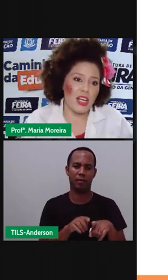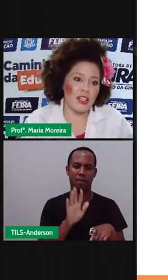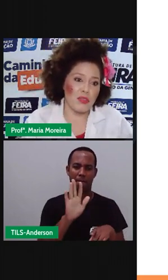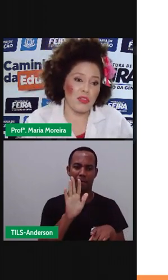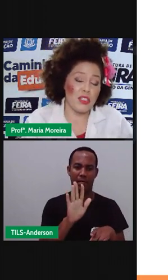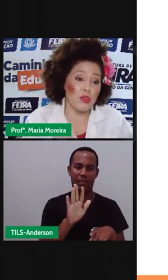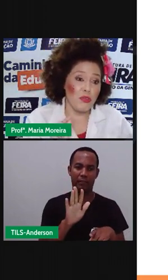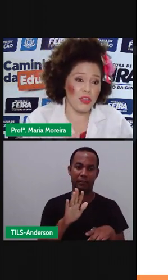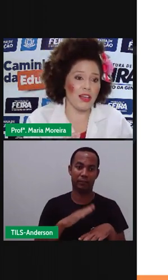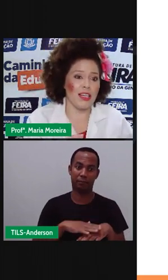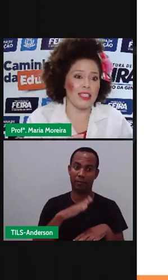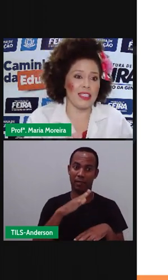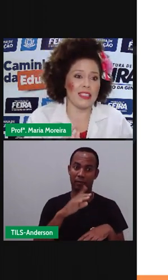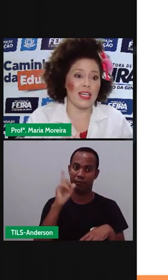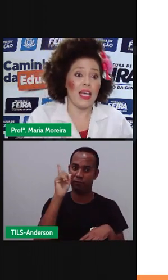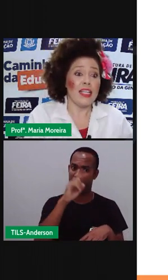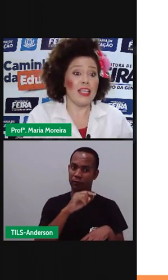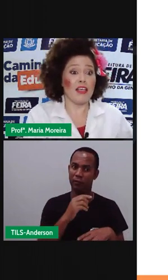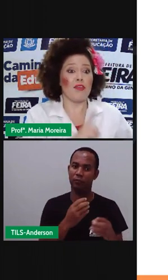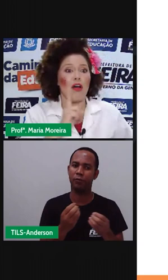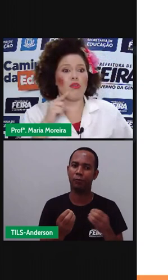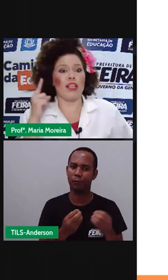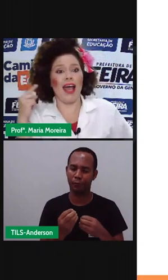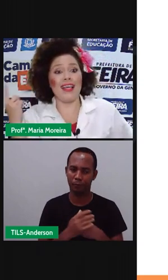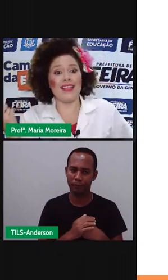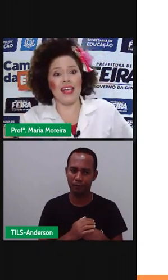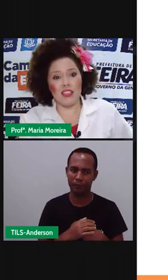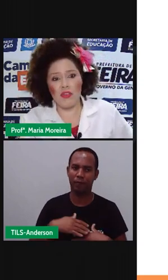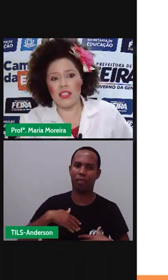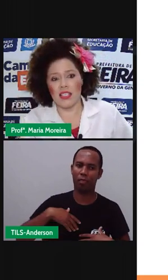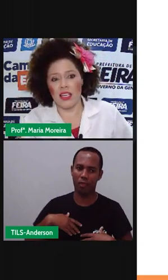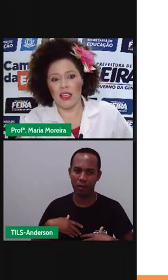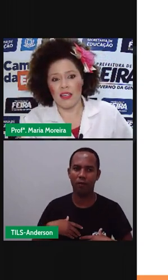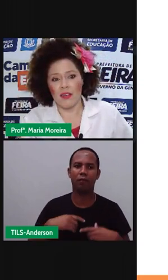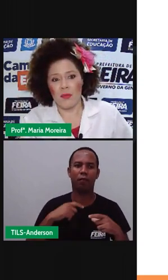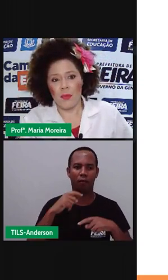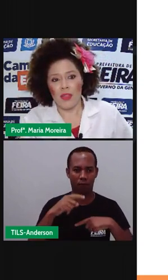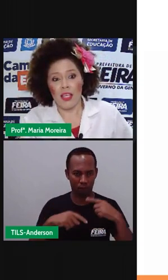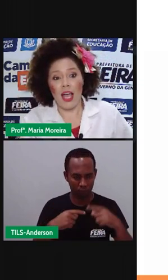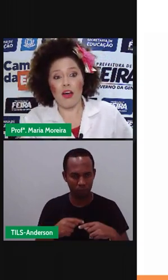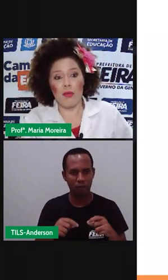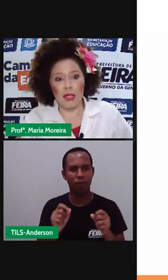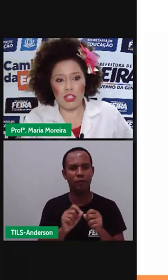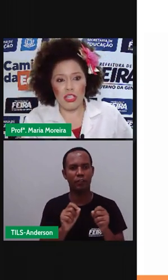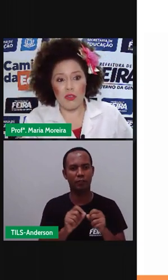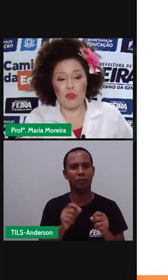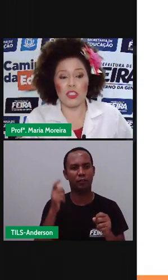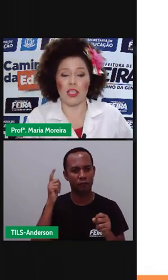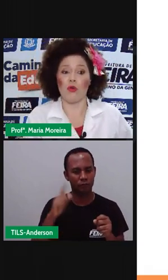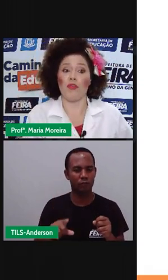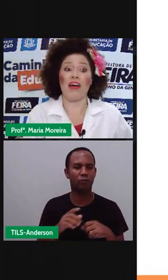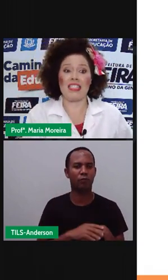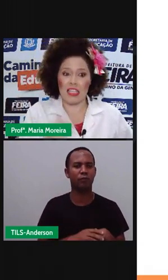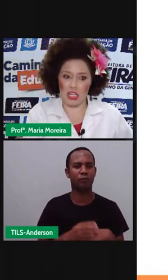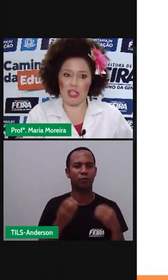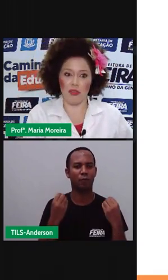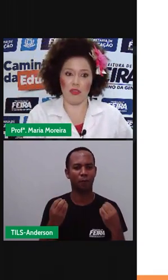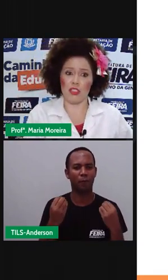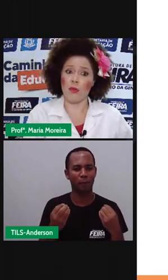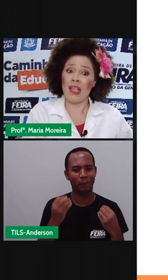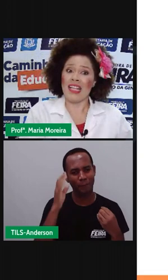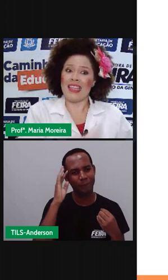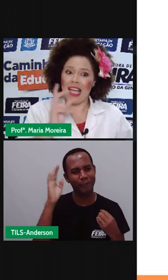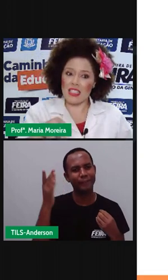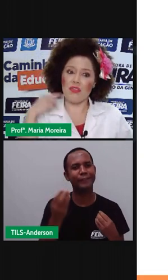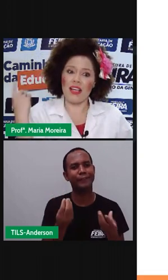fazer já é difícil, no final da dança, tem que voltar e desfazer. E agora imagine você, o que fazer já é